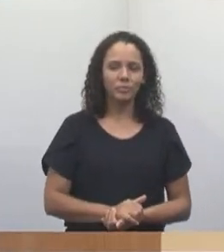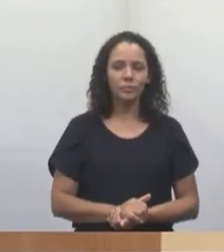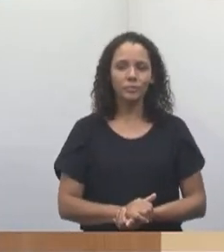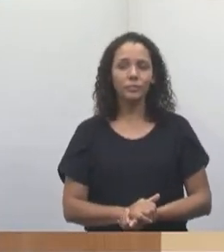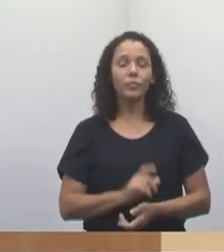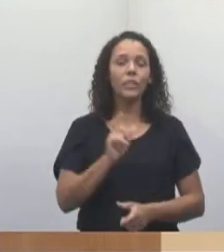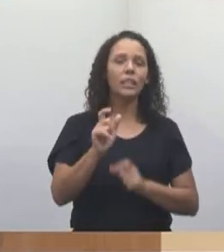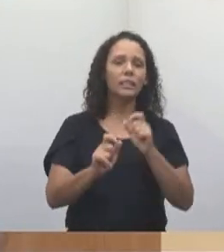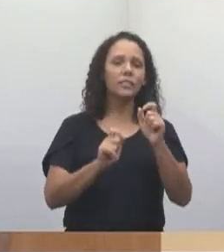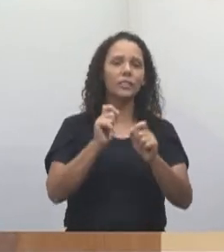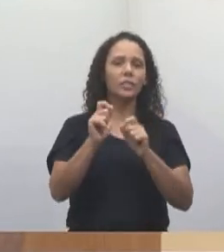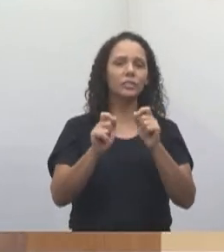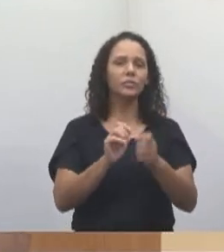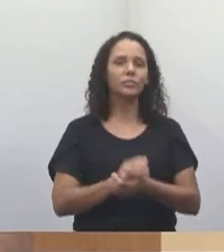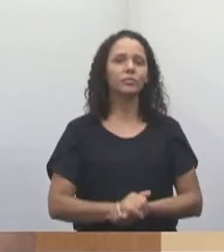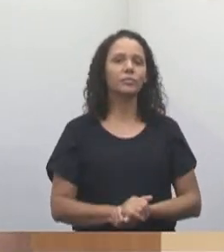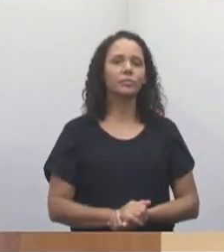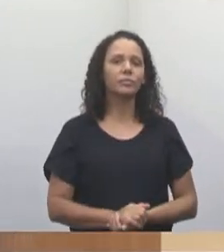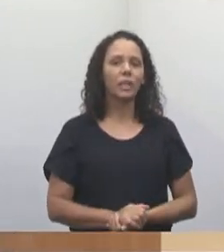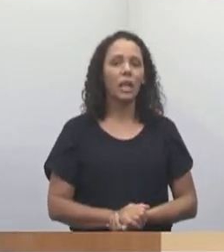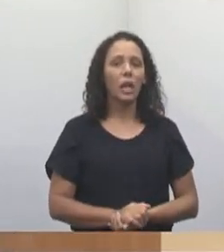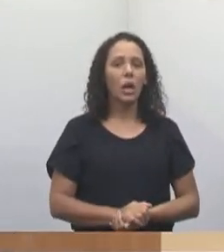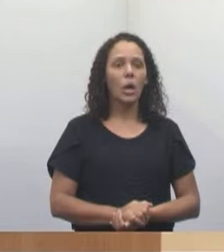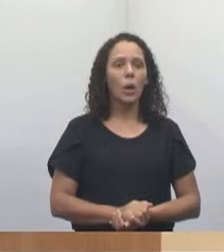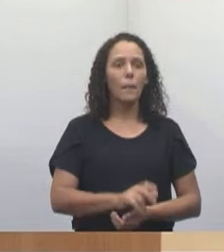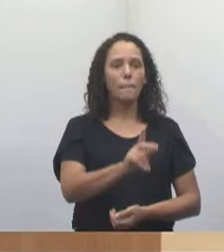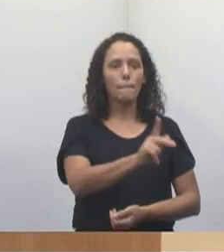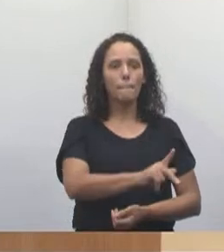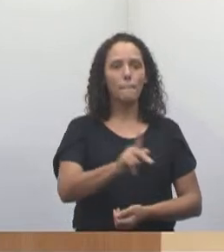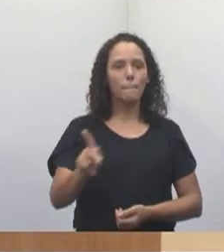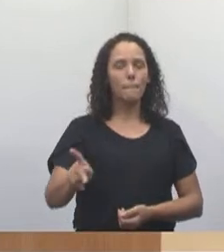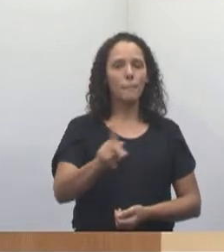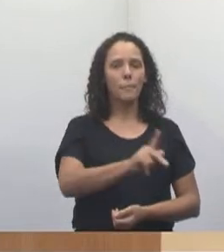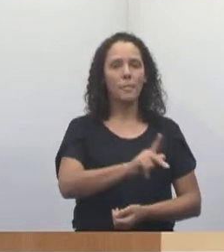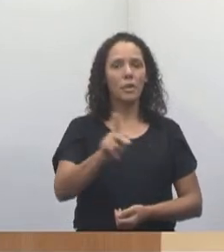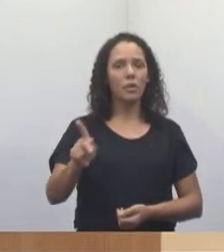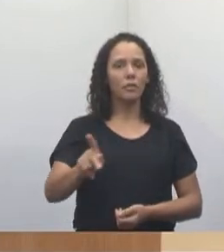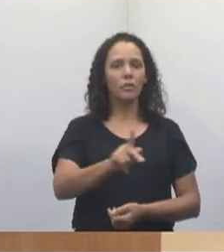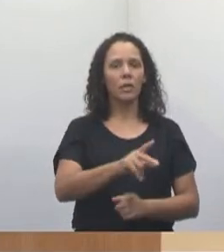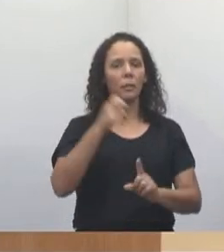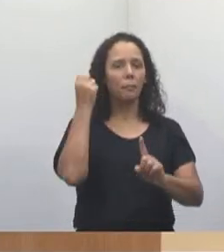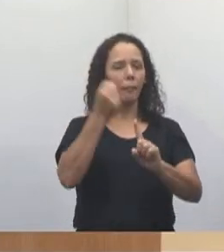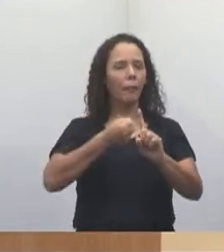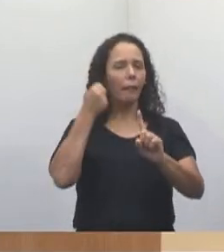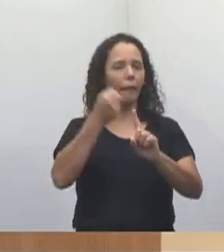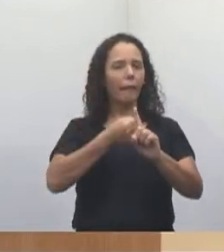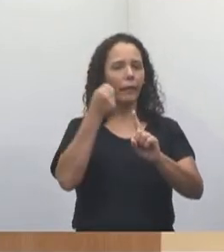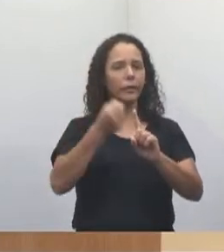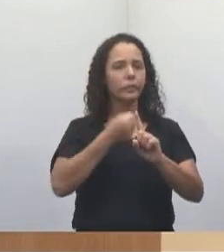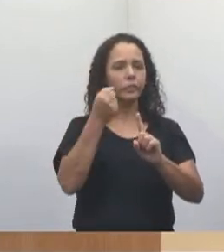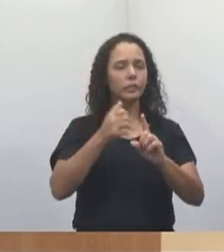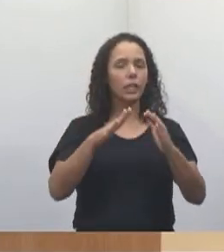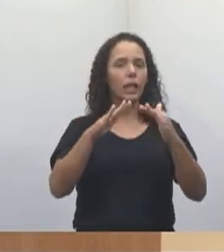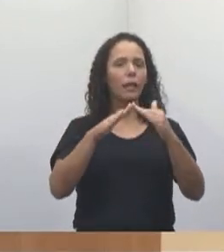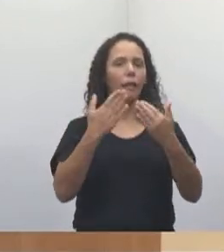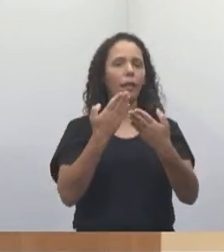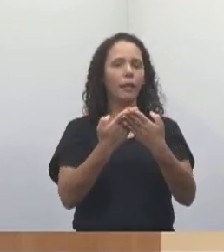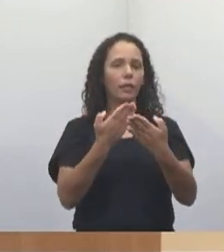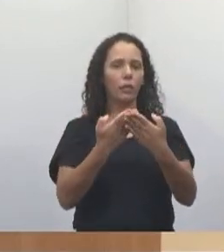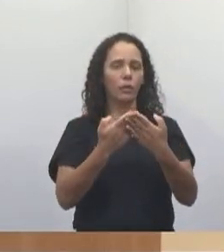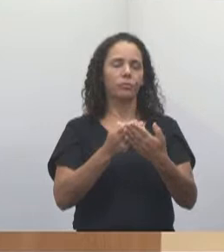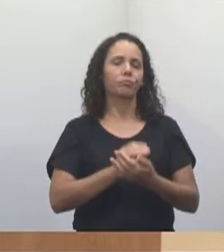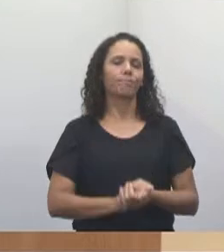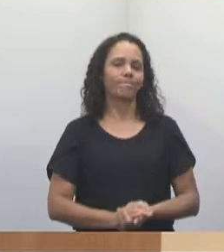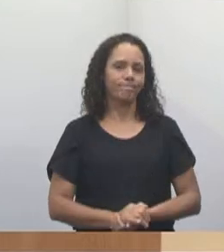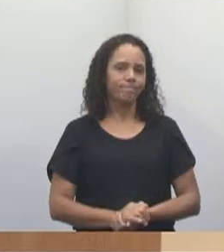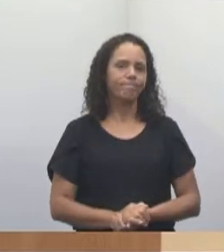professora tenha sido agredida dentro da escola. Essa notícia chegou para